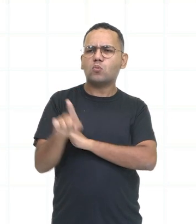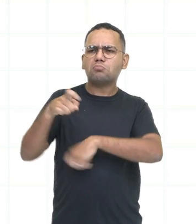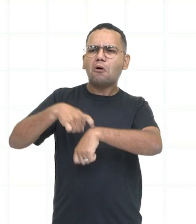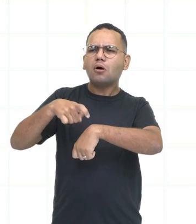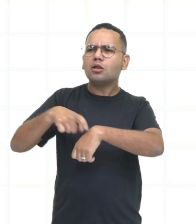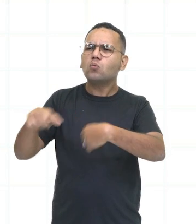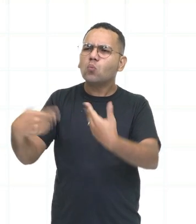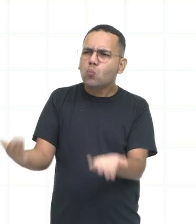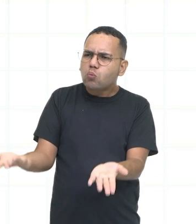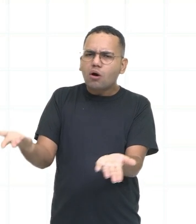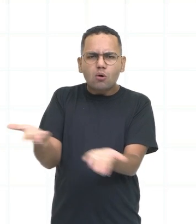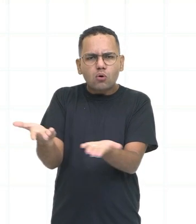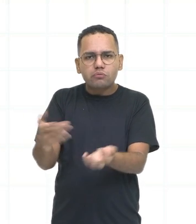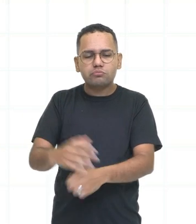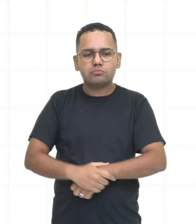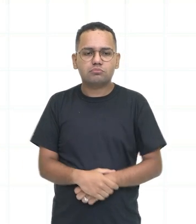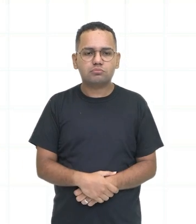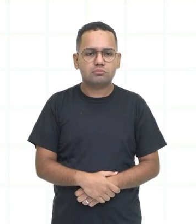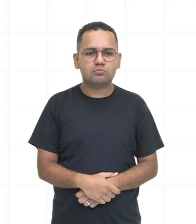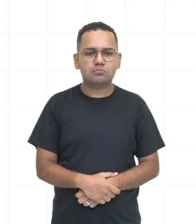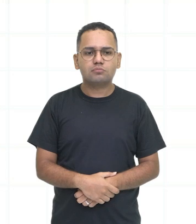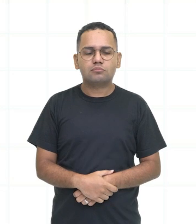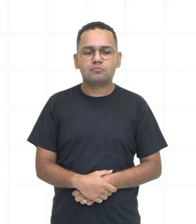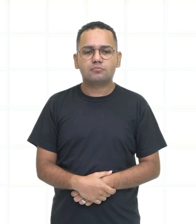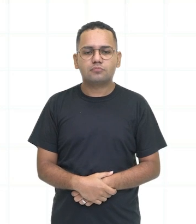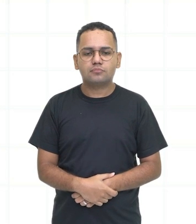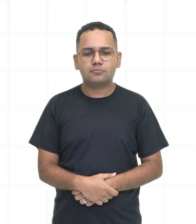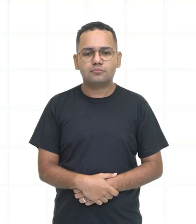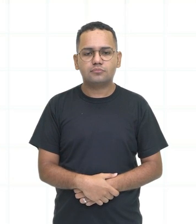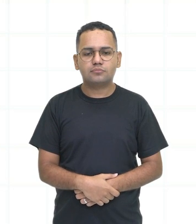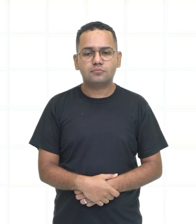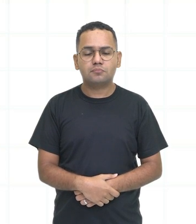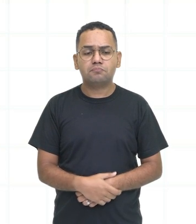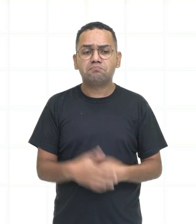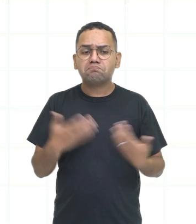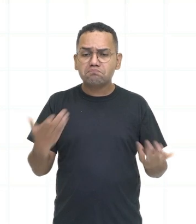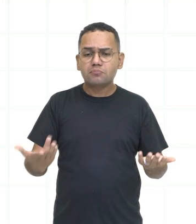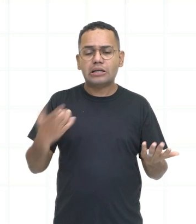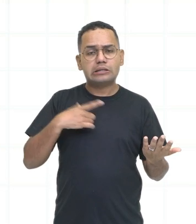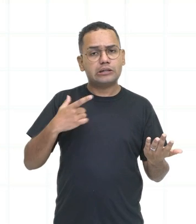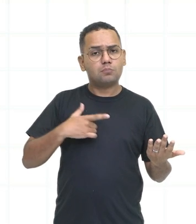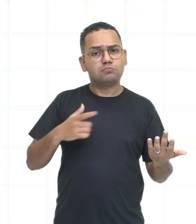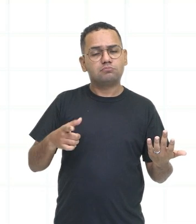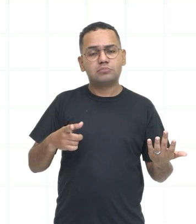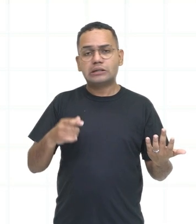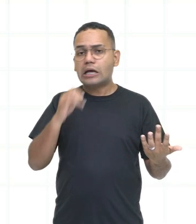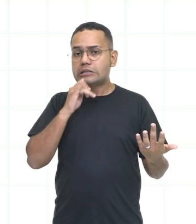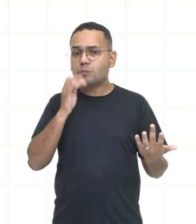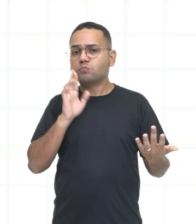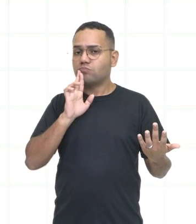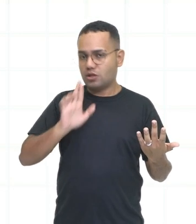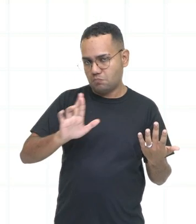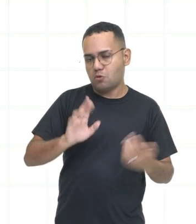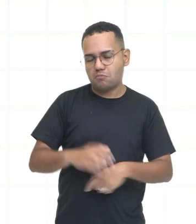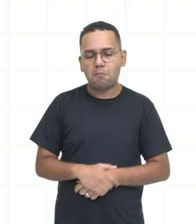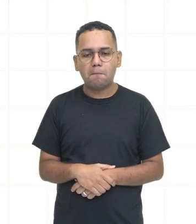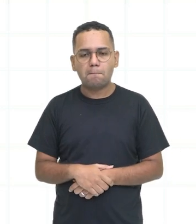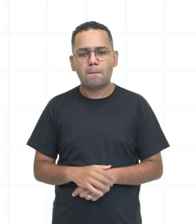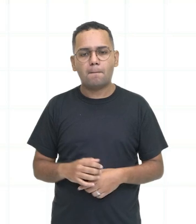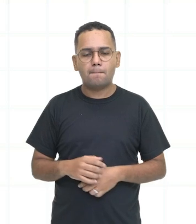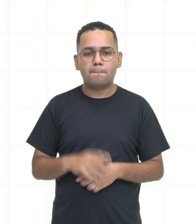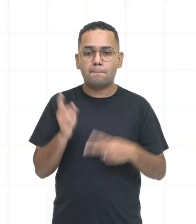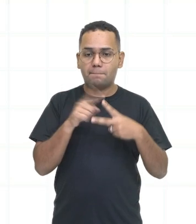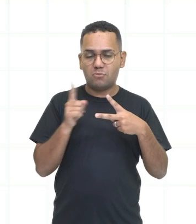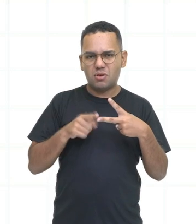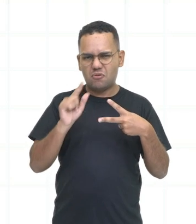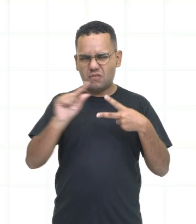são? What time is it? Que horas são? A resposta, olha só, vou mostrar um exemplo aqui, ó. It's